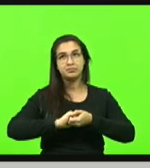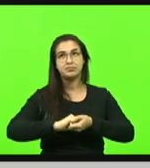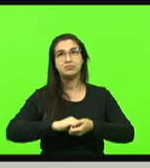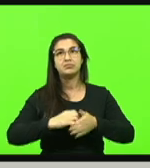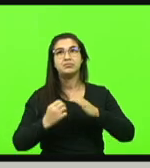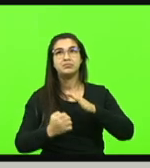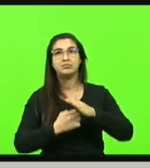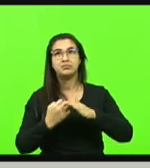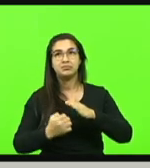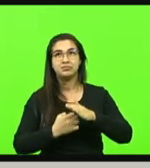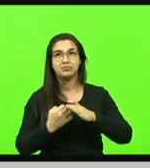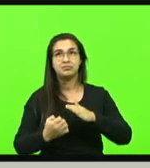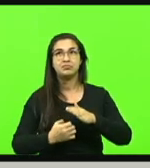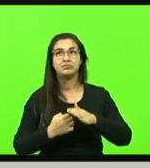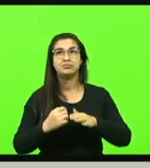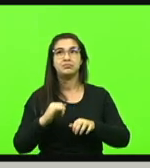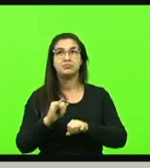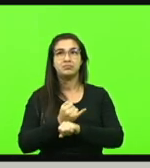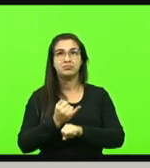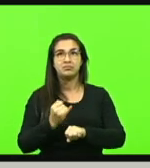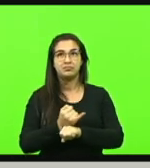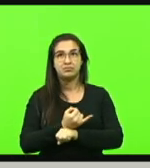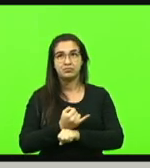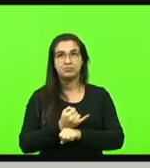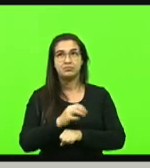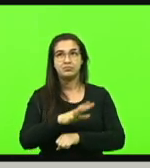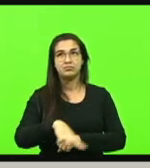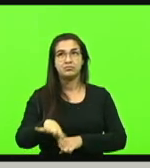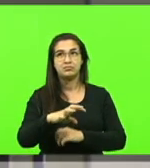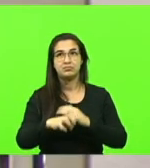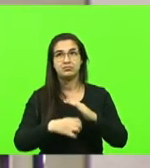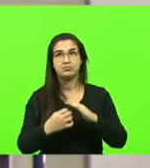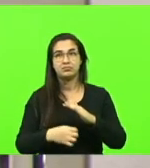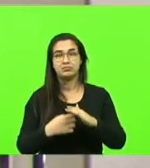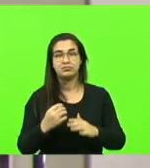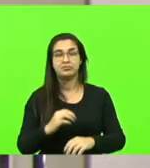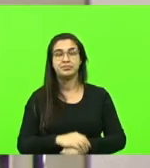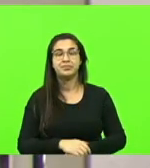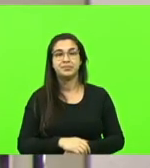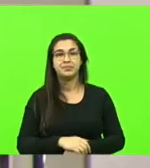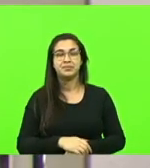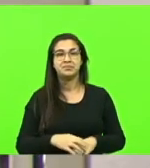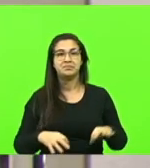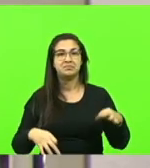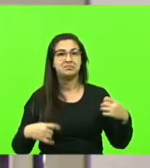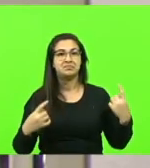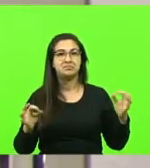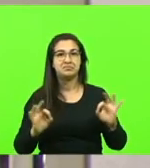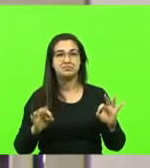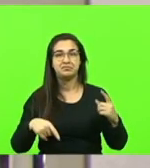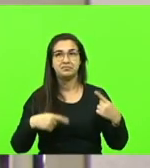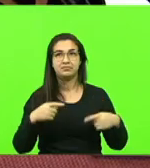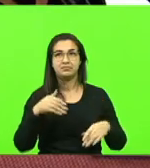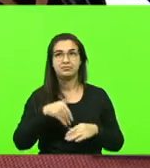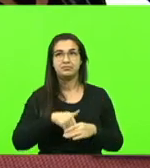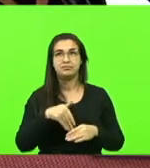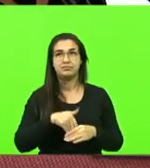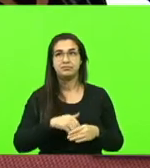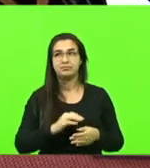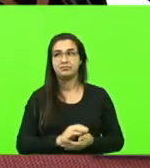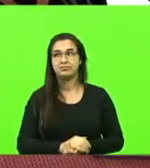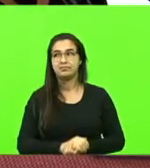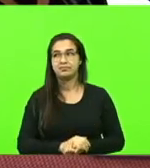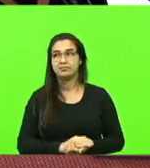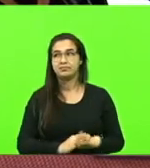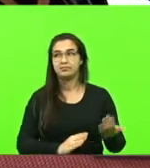de Joinville, pelo relevante serviço prestado à comunidade empresarial. Em discussão. Não havendo quem queira discutir, em votação. Deputados que aprovam, permaneça como se